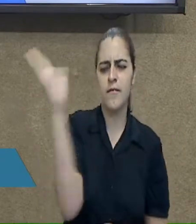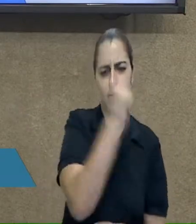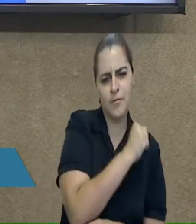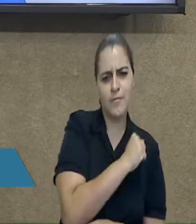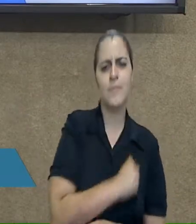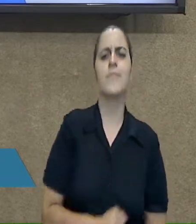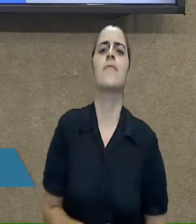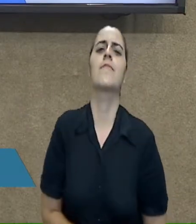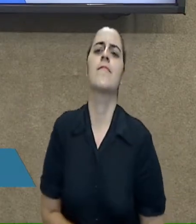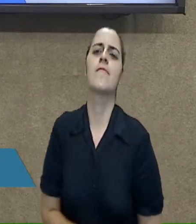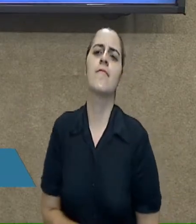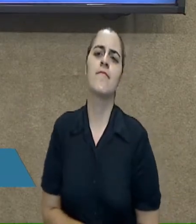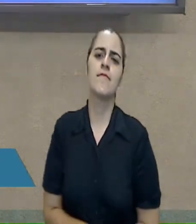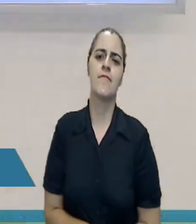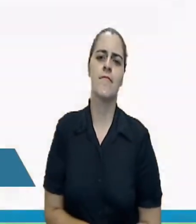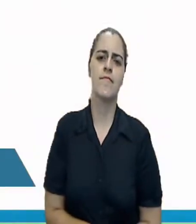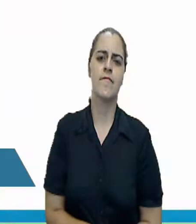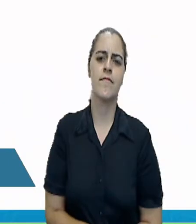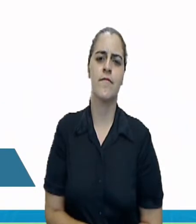comigo!